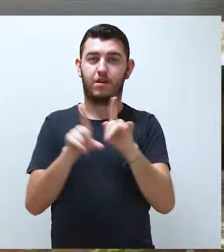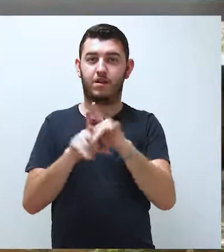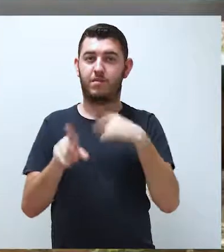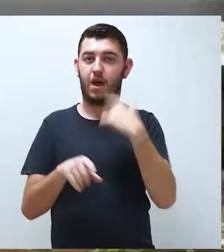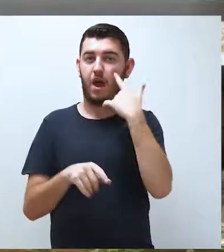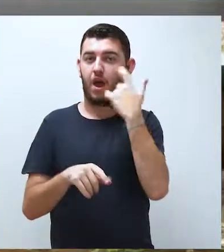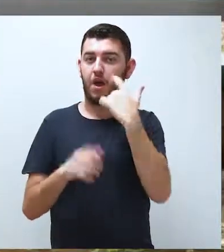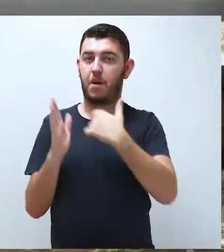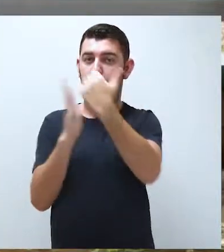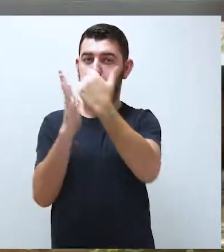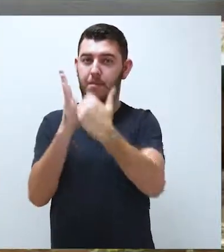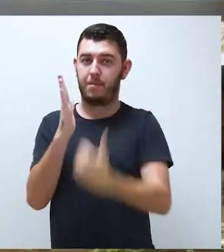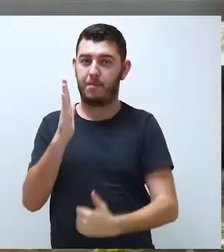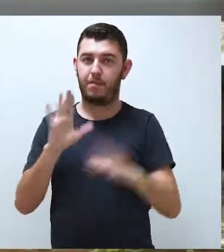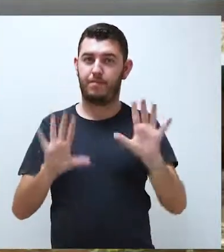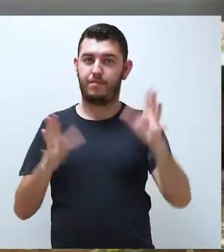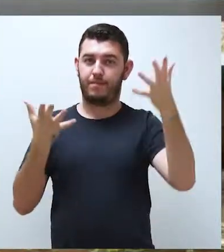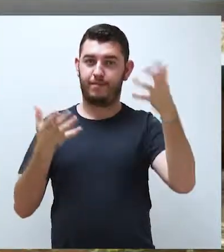programação.